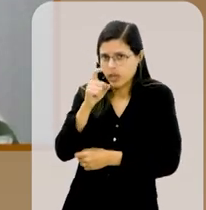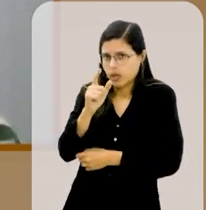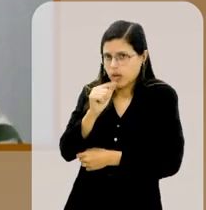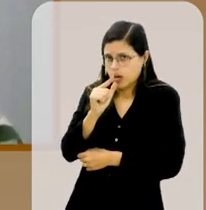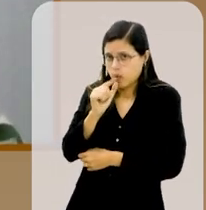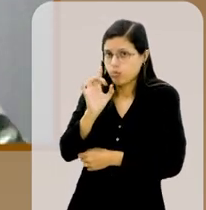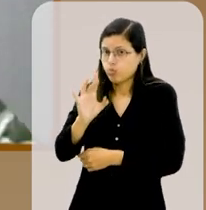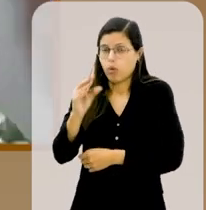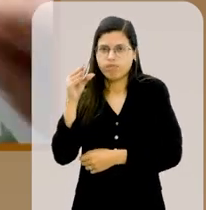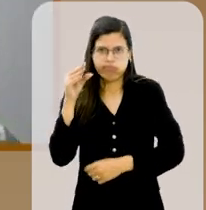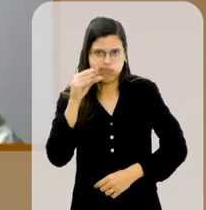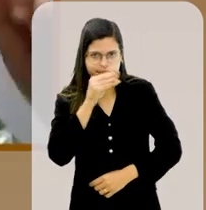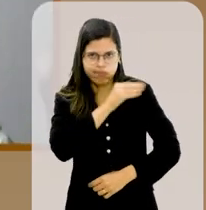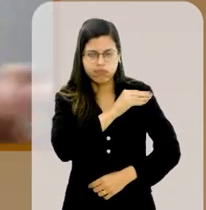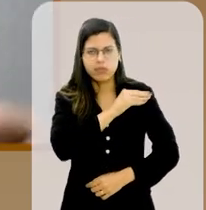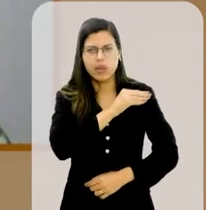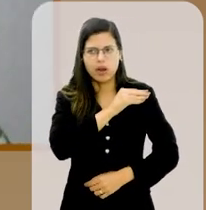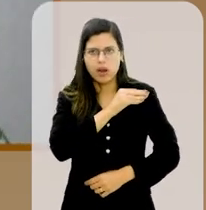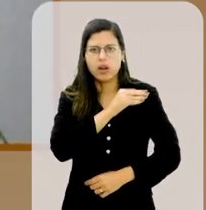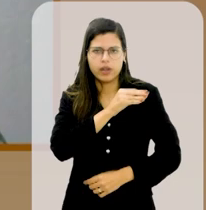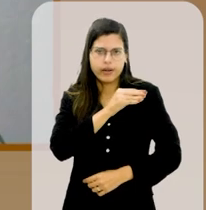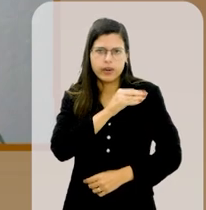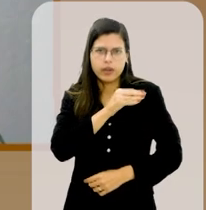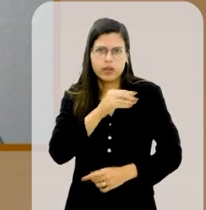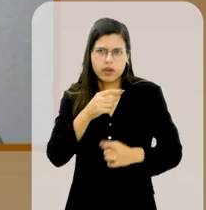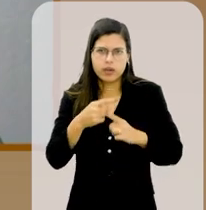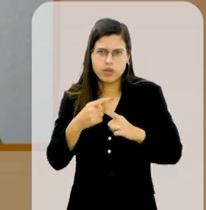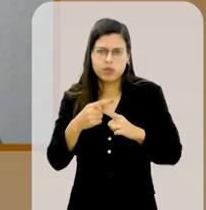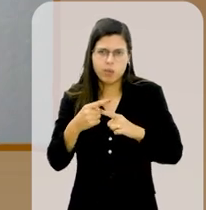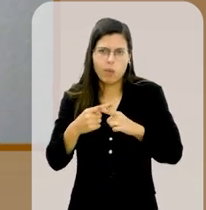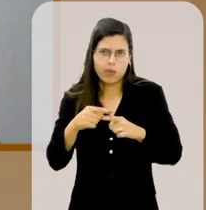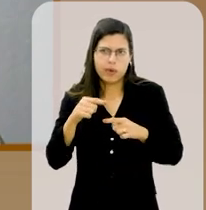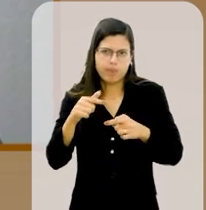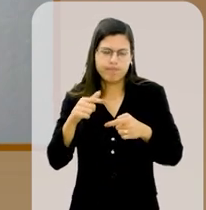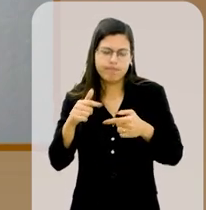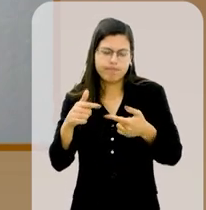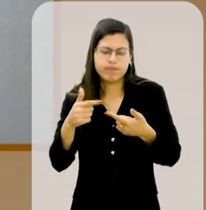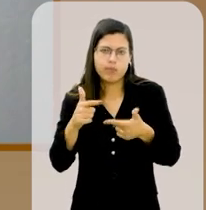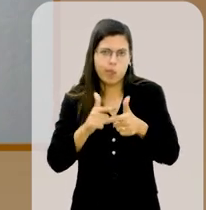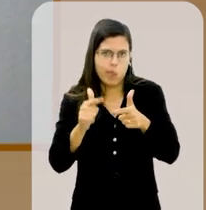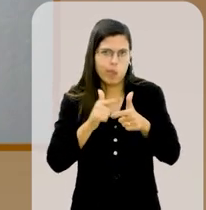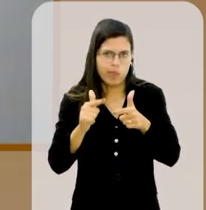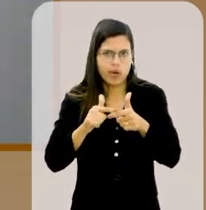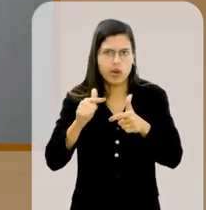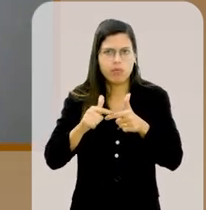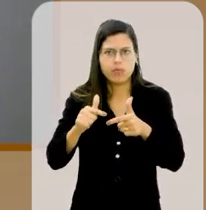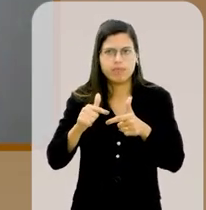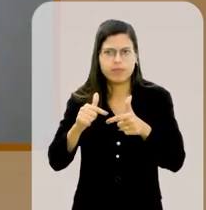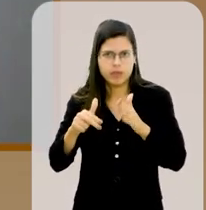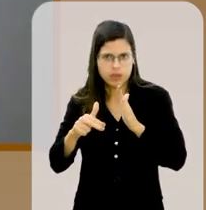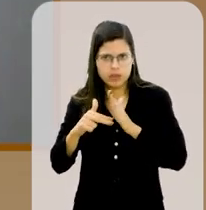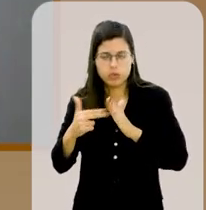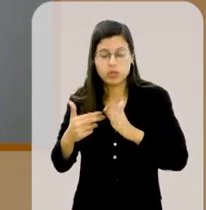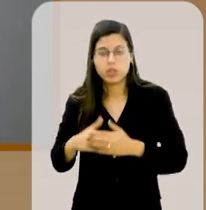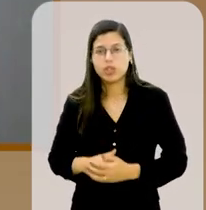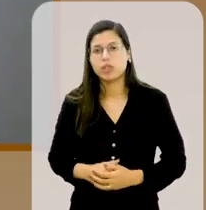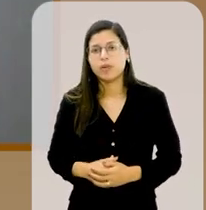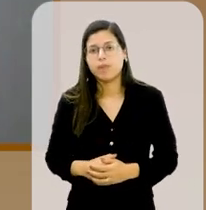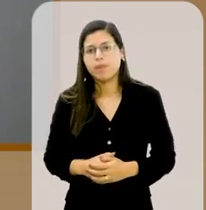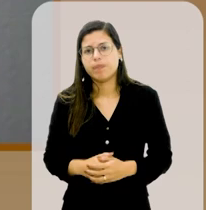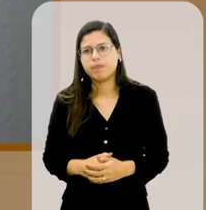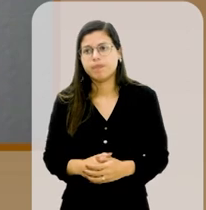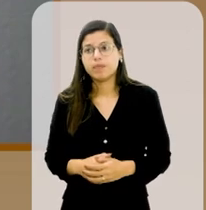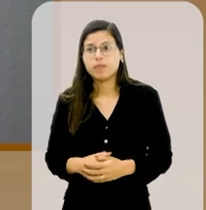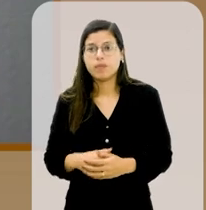em água quente por causa das minhas espasticidades, da lesão, aí ele me colocou,